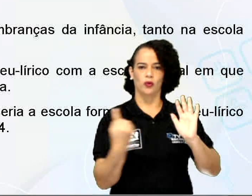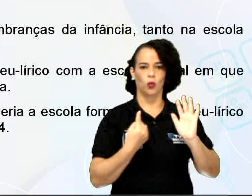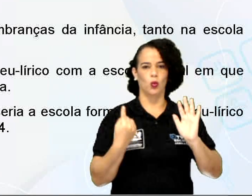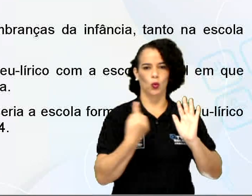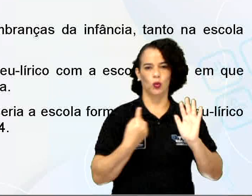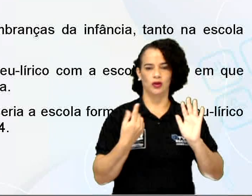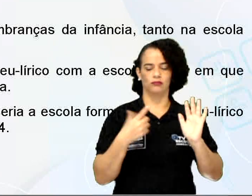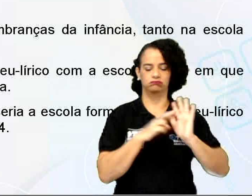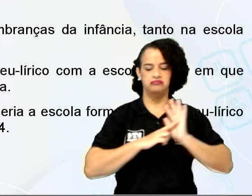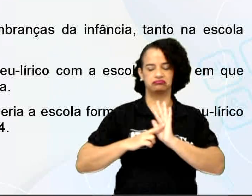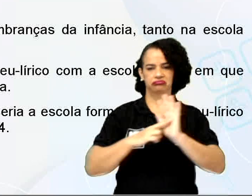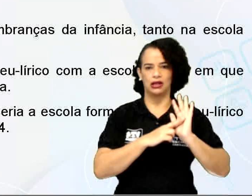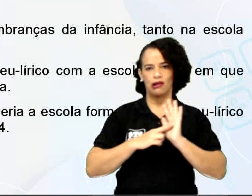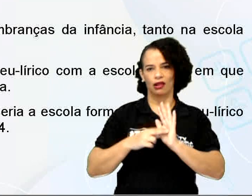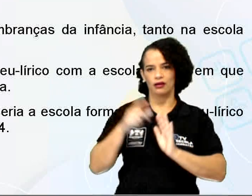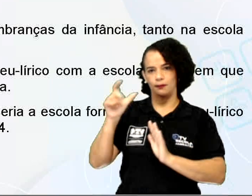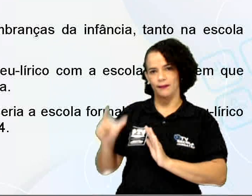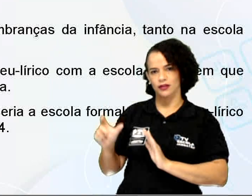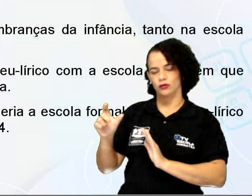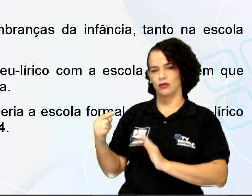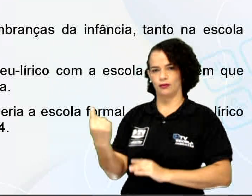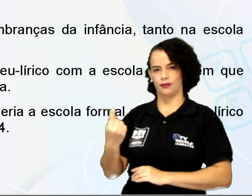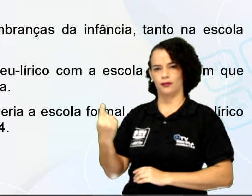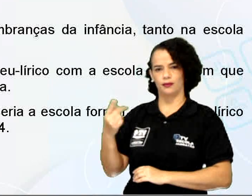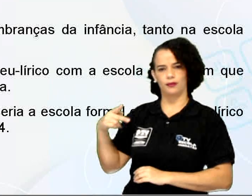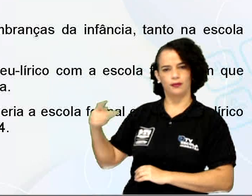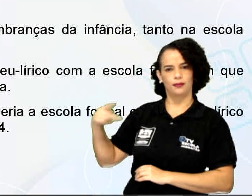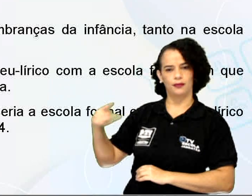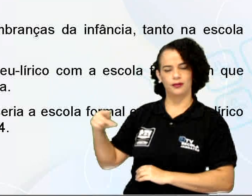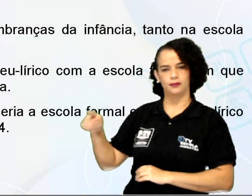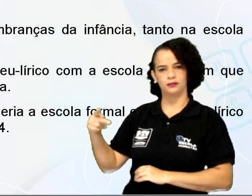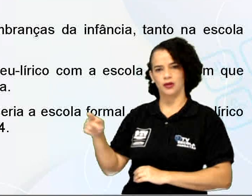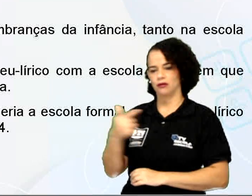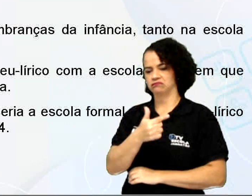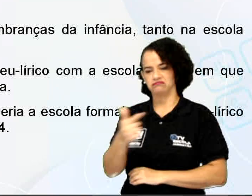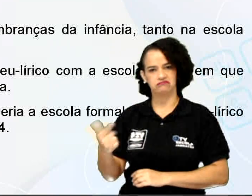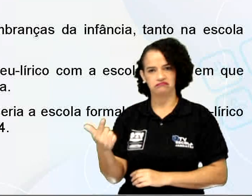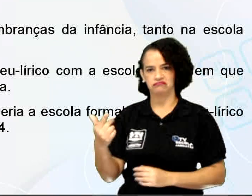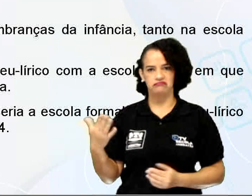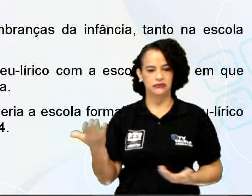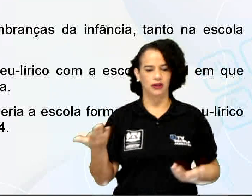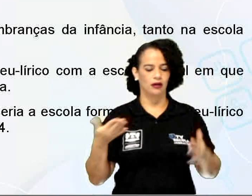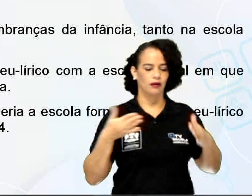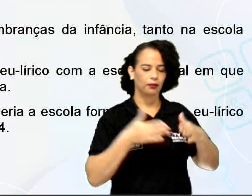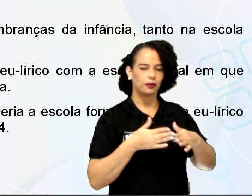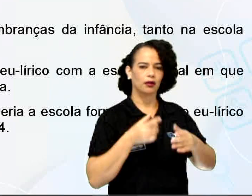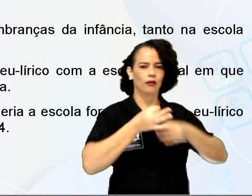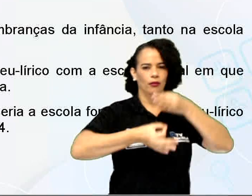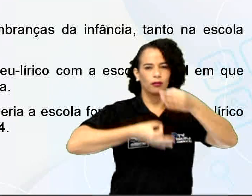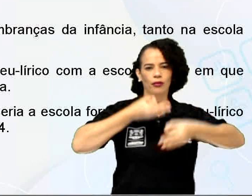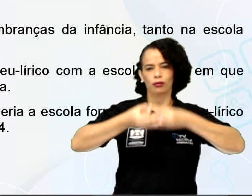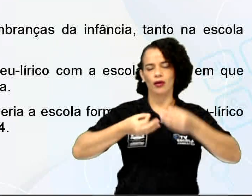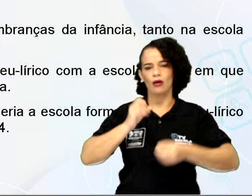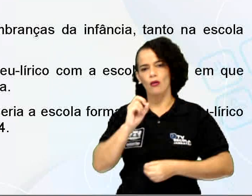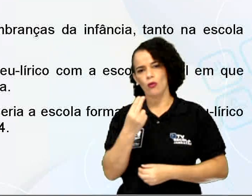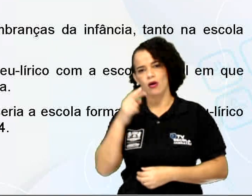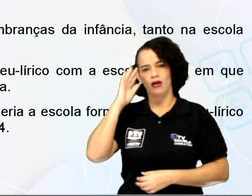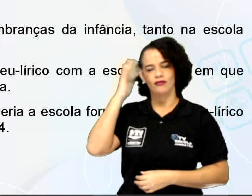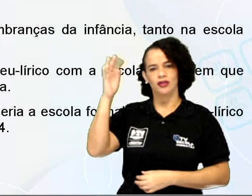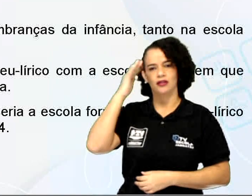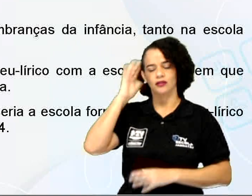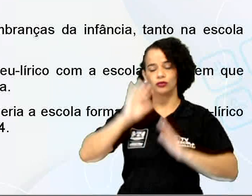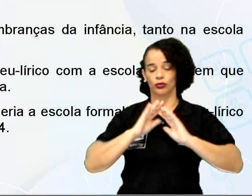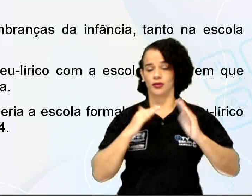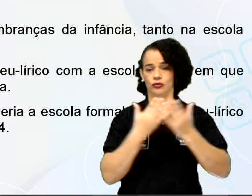trazer um relato pessoal e subjetivo, sem quaisquer intenções críticas ou reflexões sobre a escola